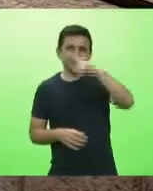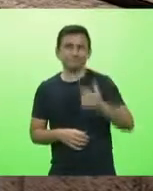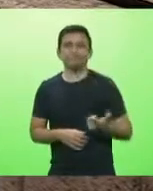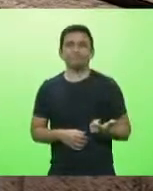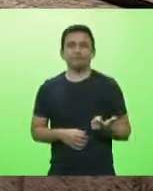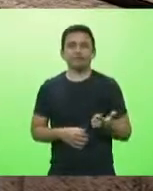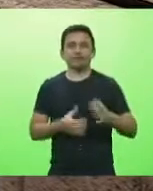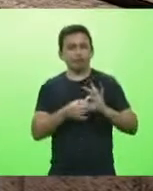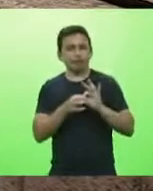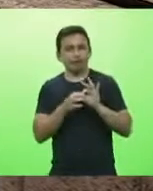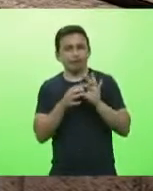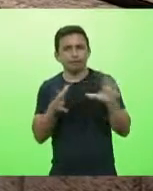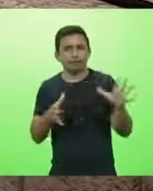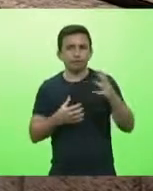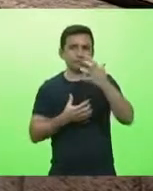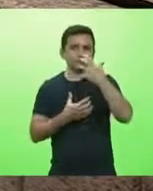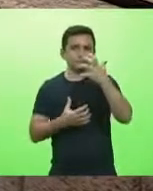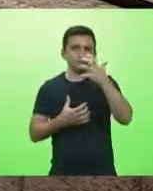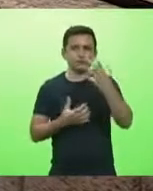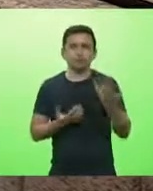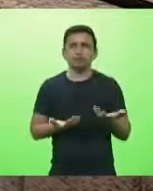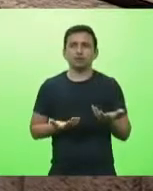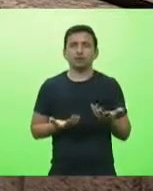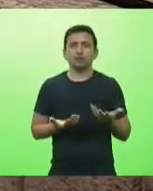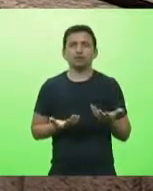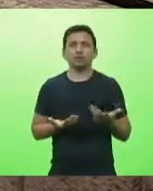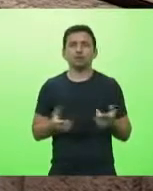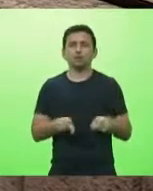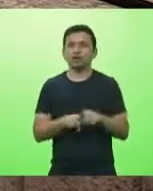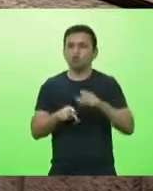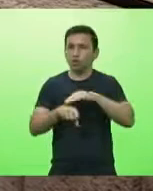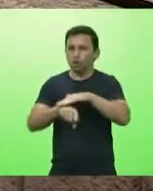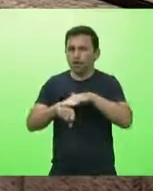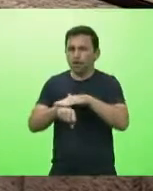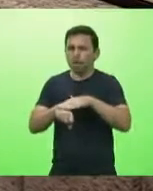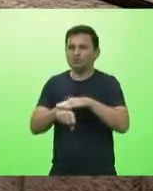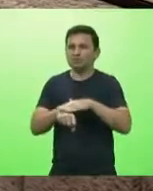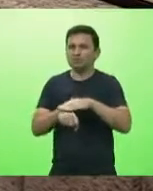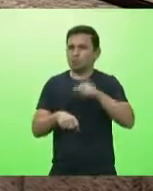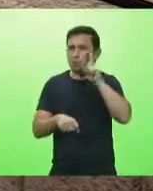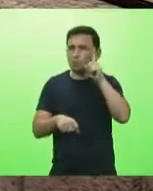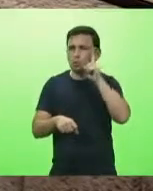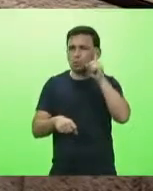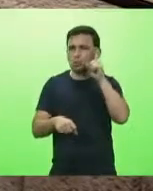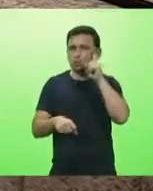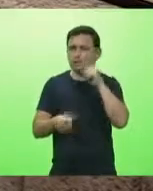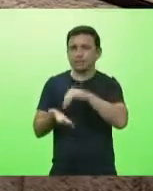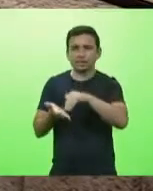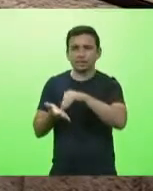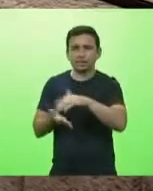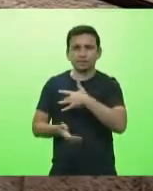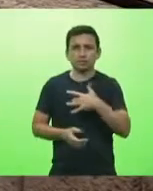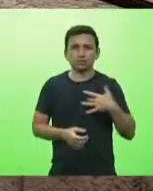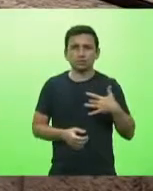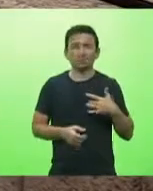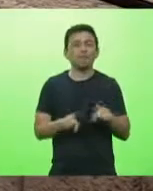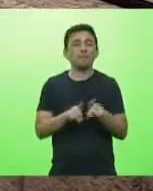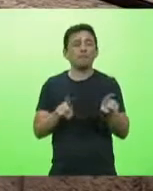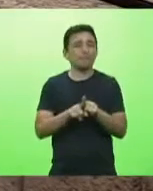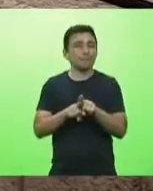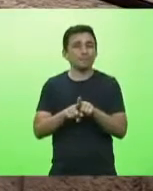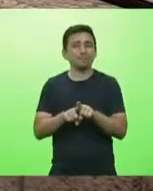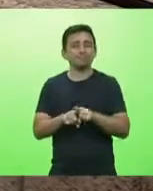liberação de respiradores estamos falando com o secretário de saúde às vezes duas três vezes por dia mas além disso que preocupa senhores deputados